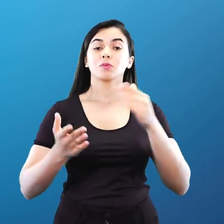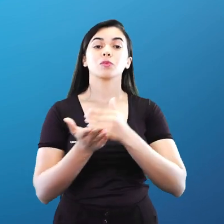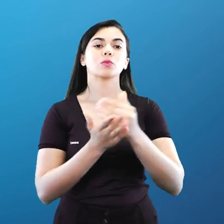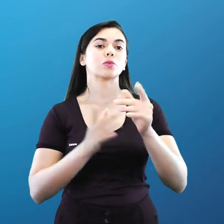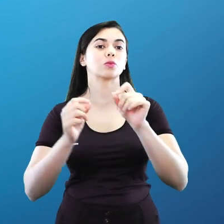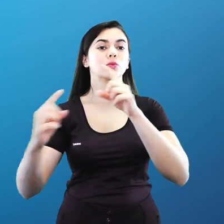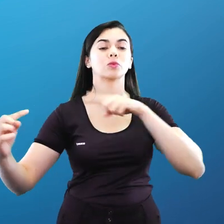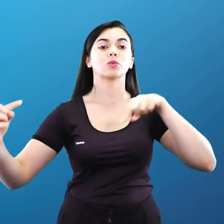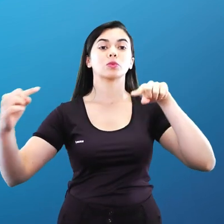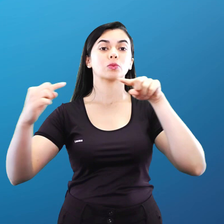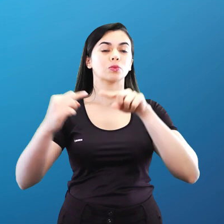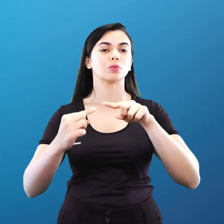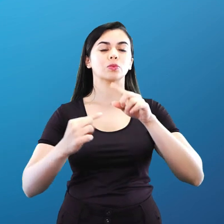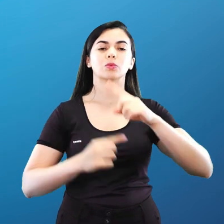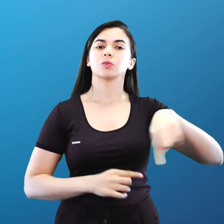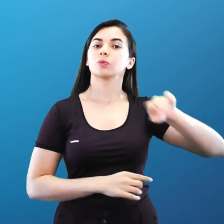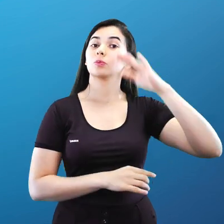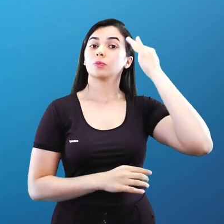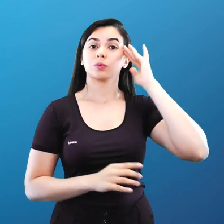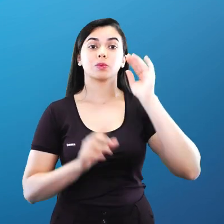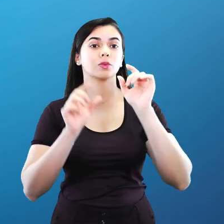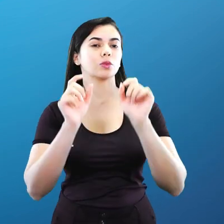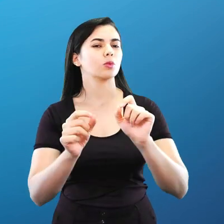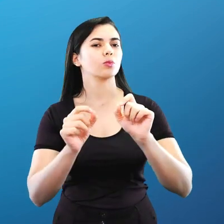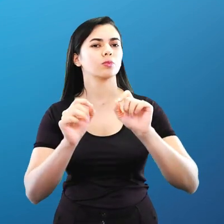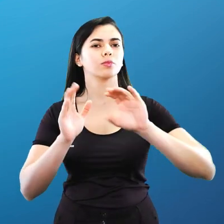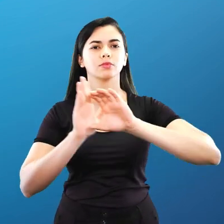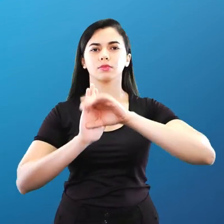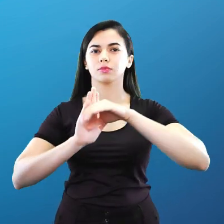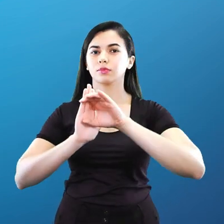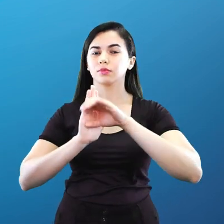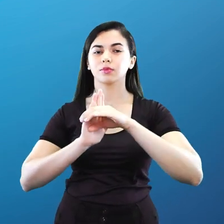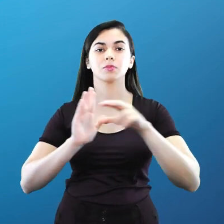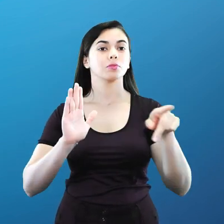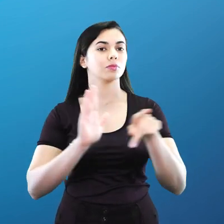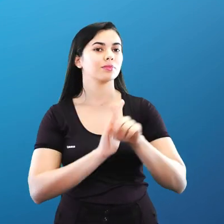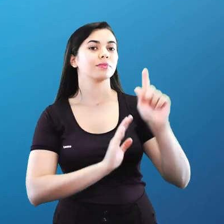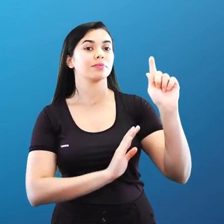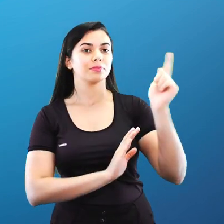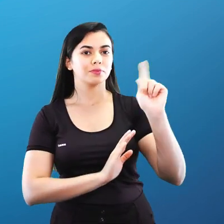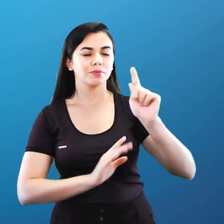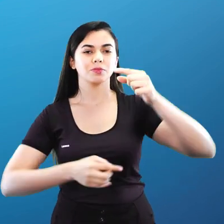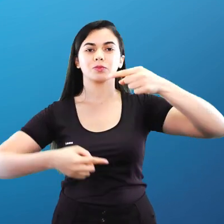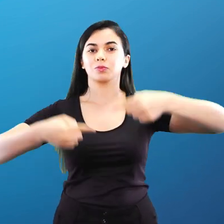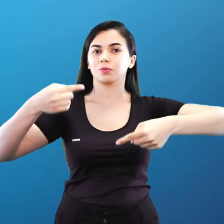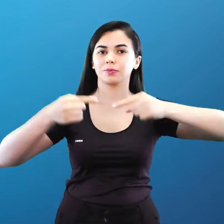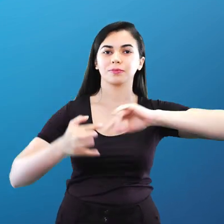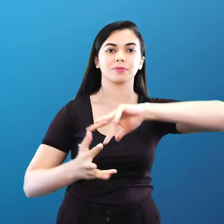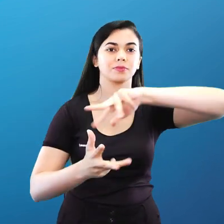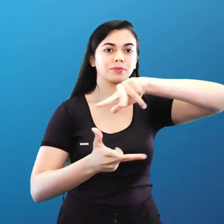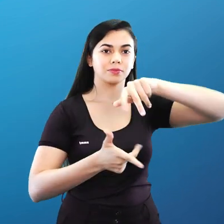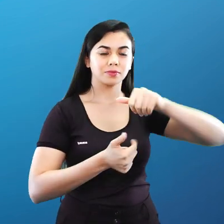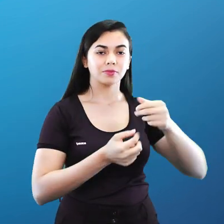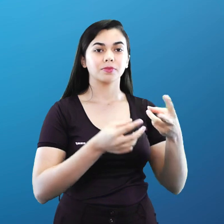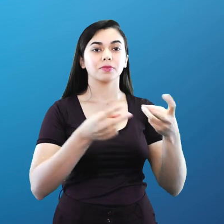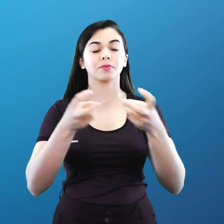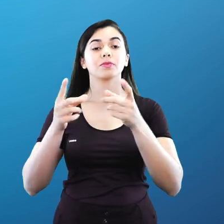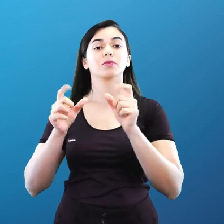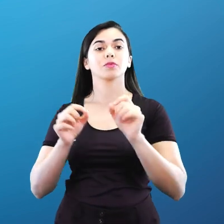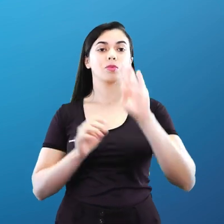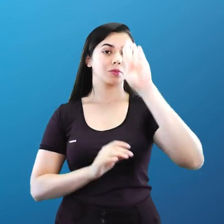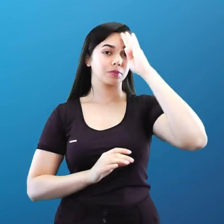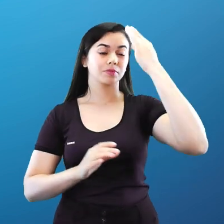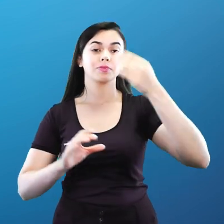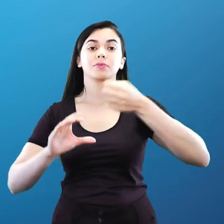que é mais vocês entenderem assim o conceito, tá? De Geopolítica Mundial, identificar as principais características